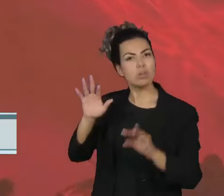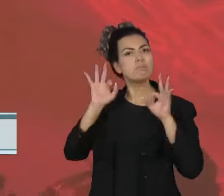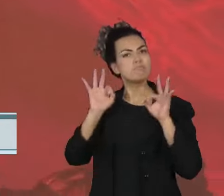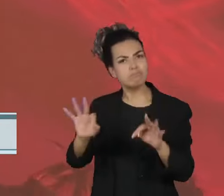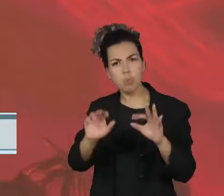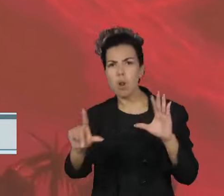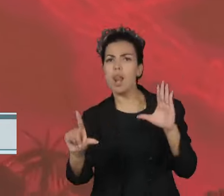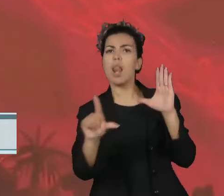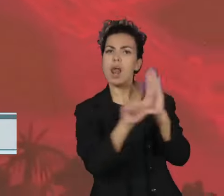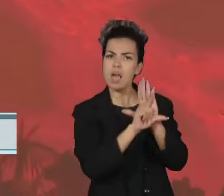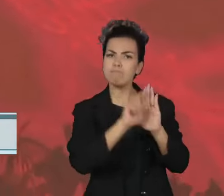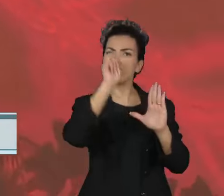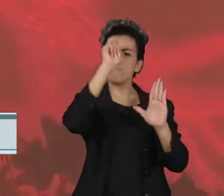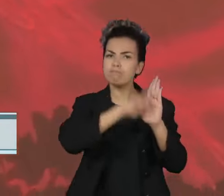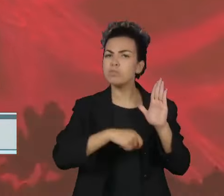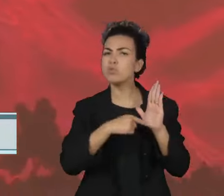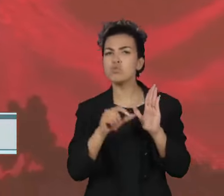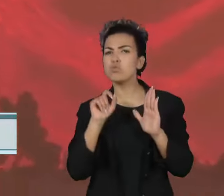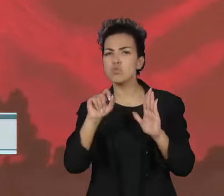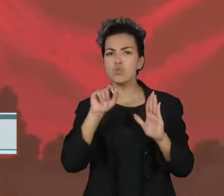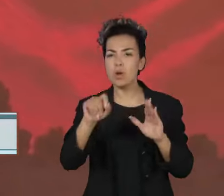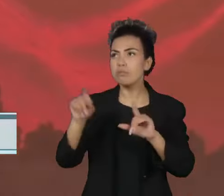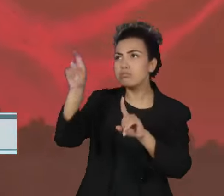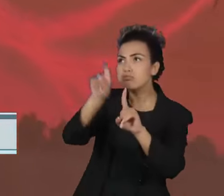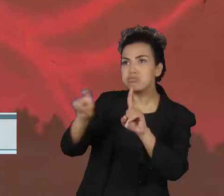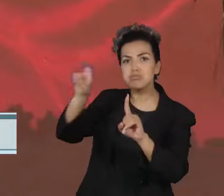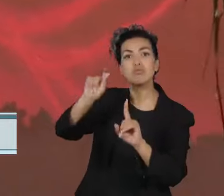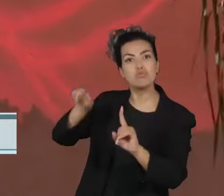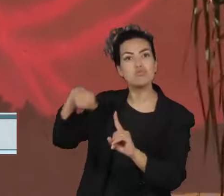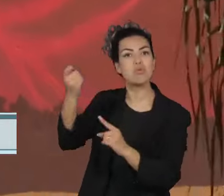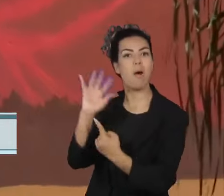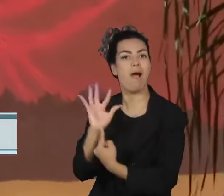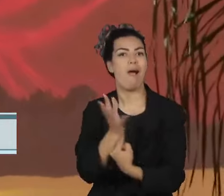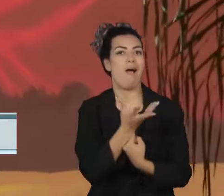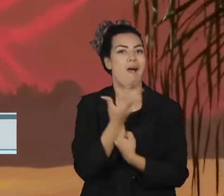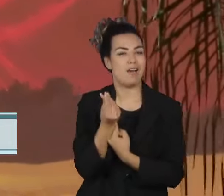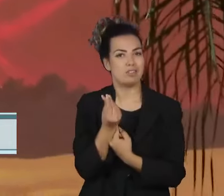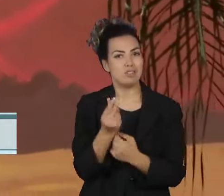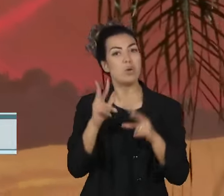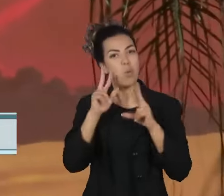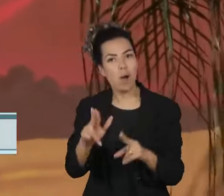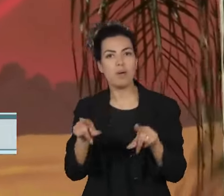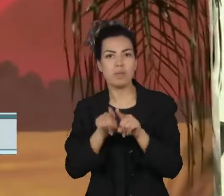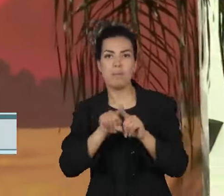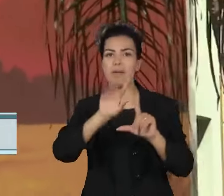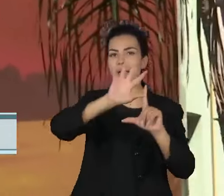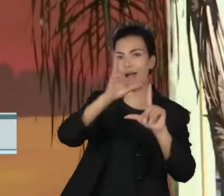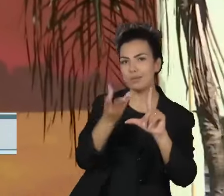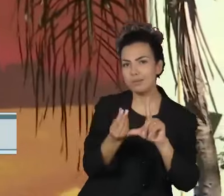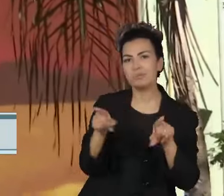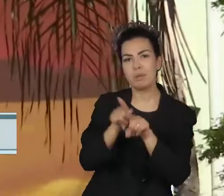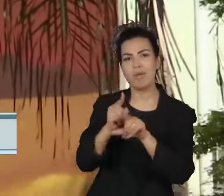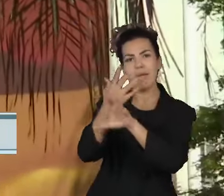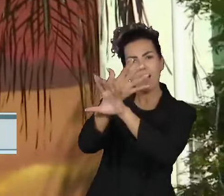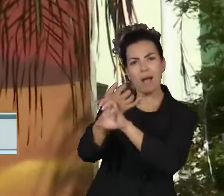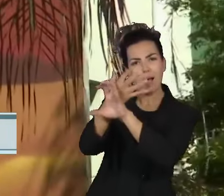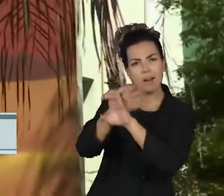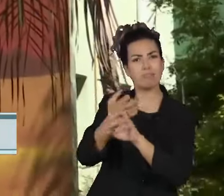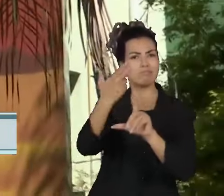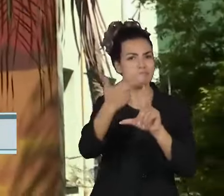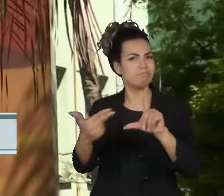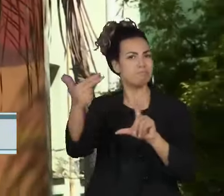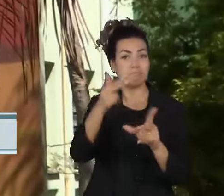grafite como manifestação cultural brasileira, junto do cartoon e da caricatura. Um passo importante para garantir que paisagens anti